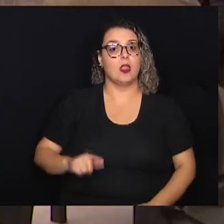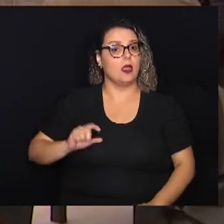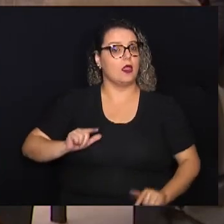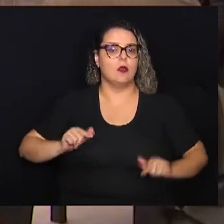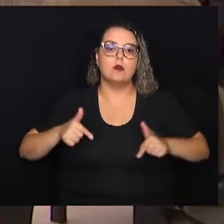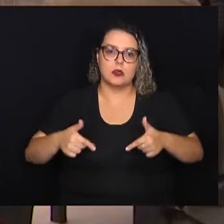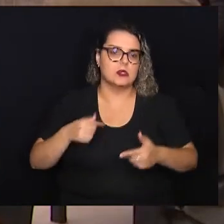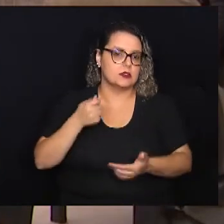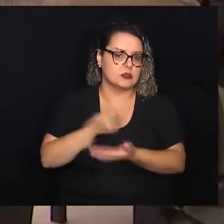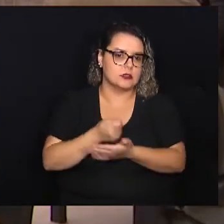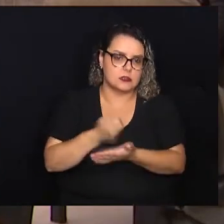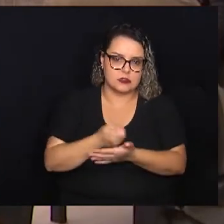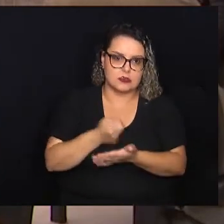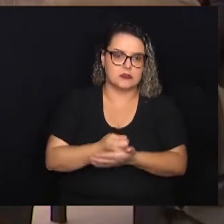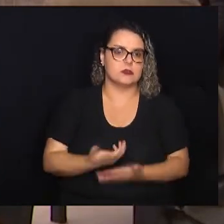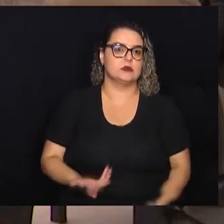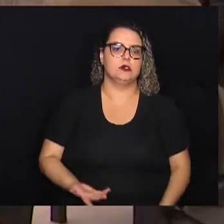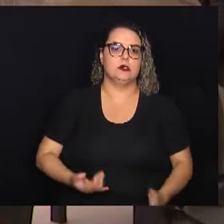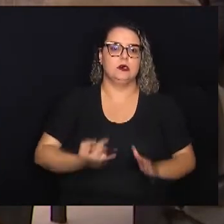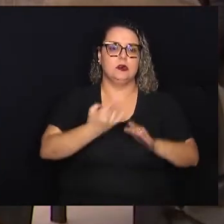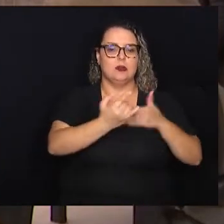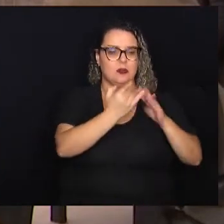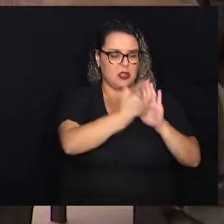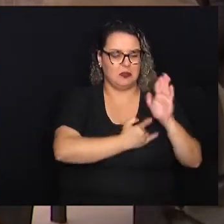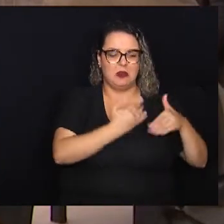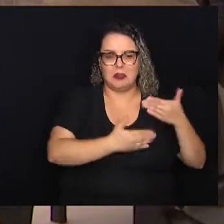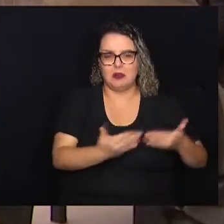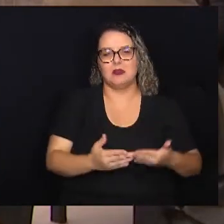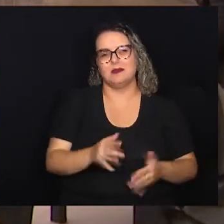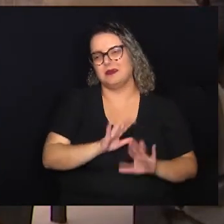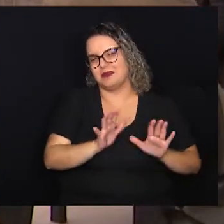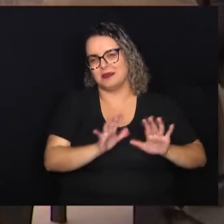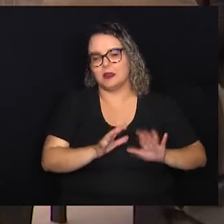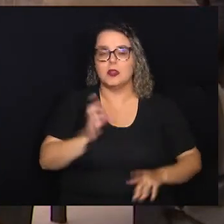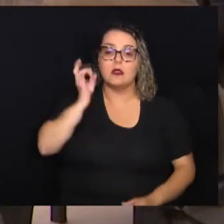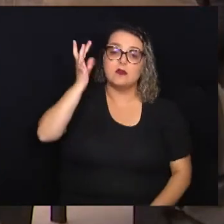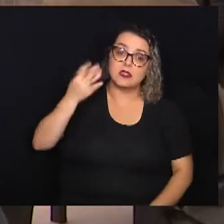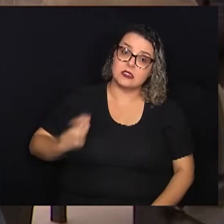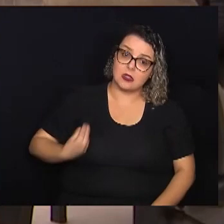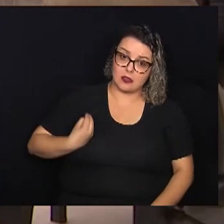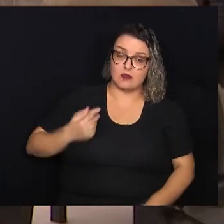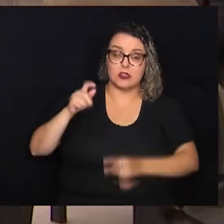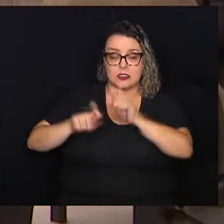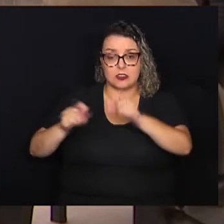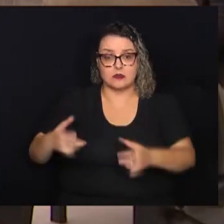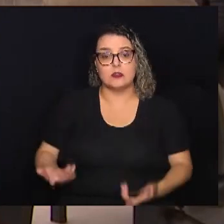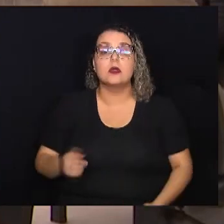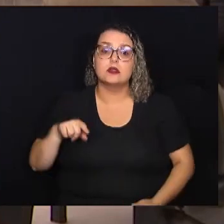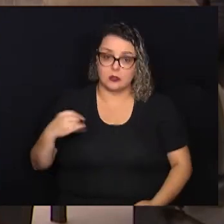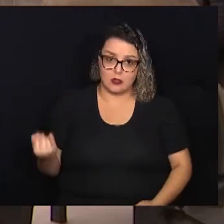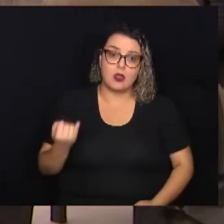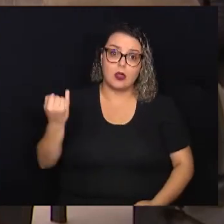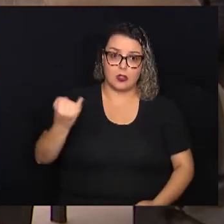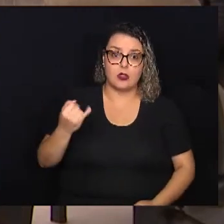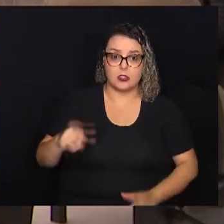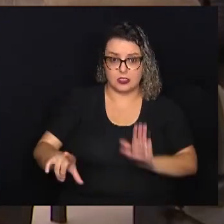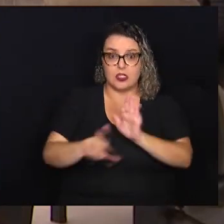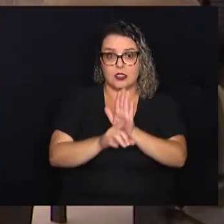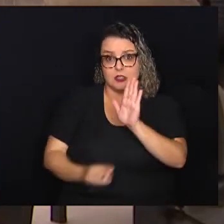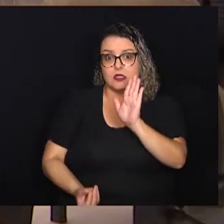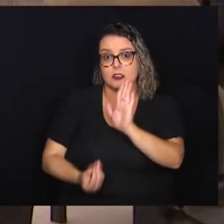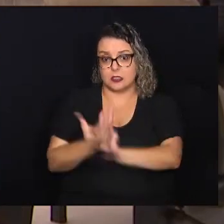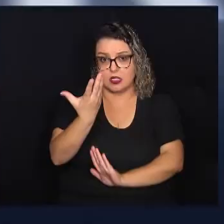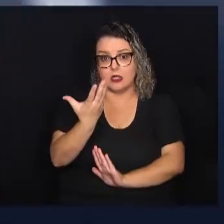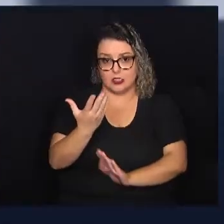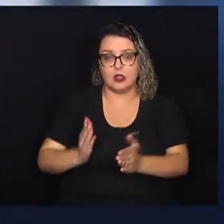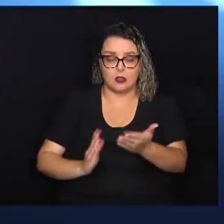aqui, para desburocratizar, ou seja, para facilitar a vida do cidadão. Então, é muito importante essa lei aprovada e